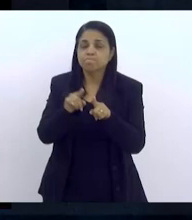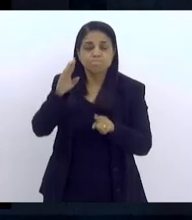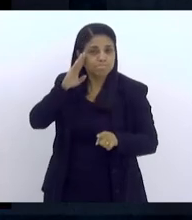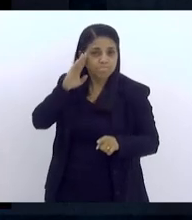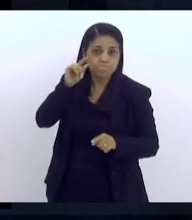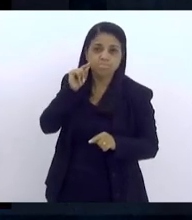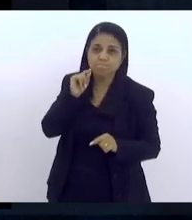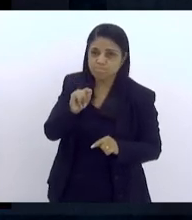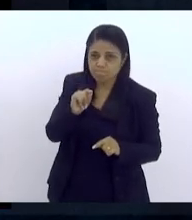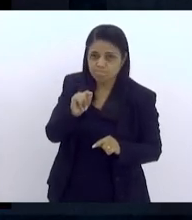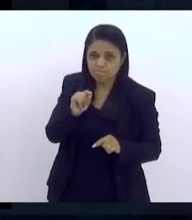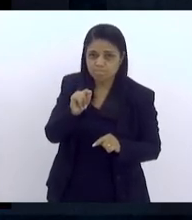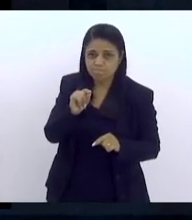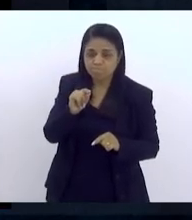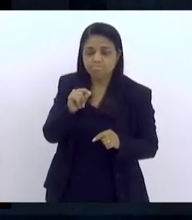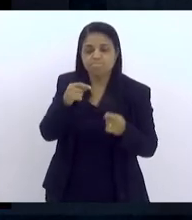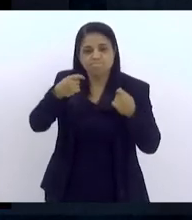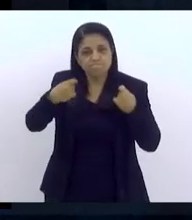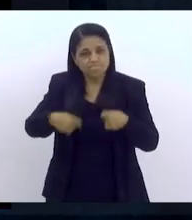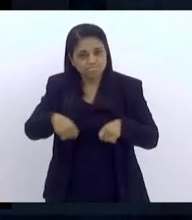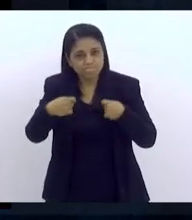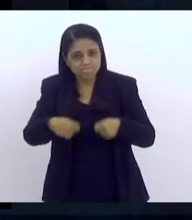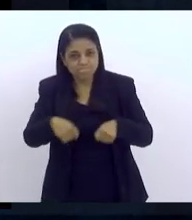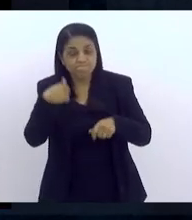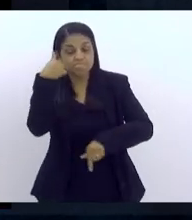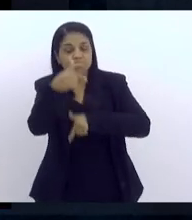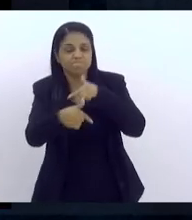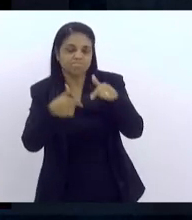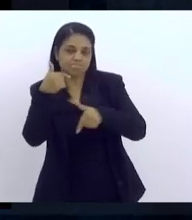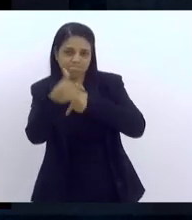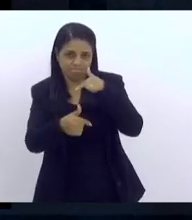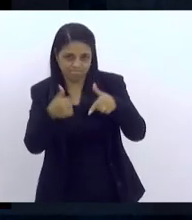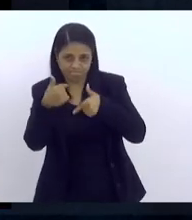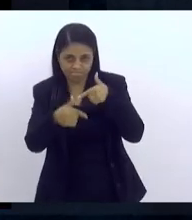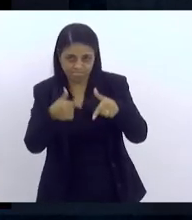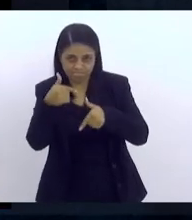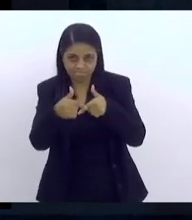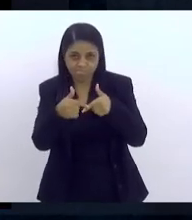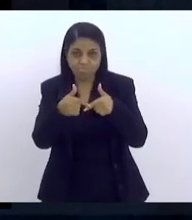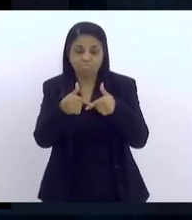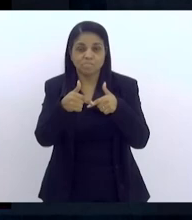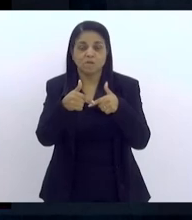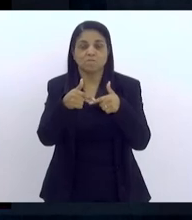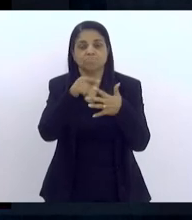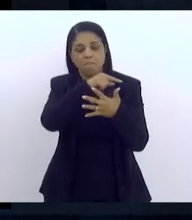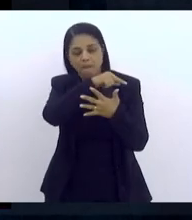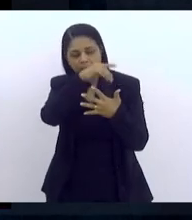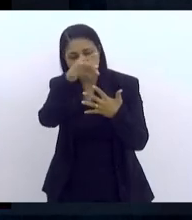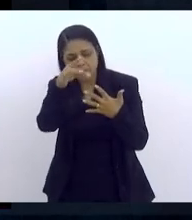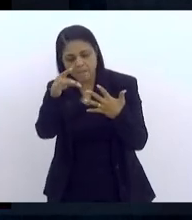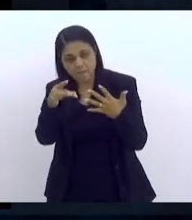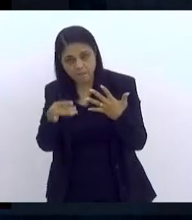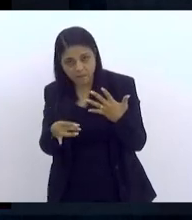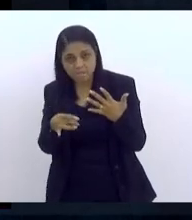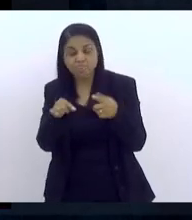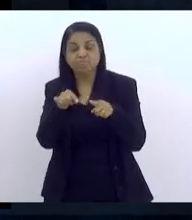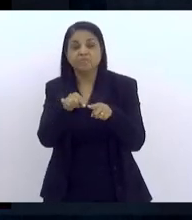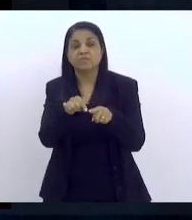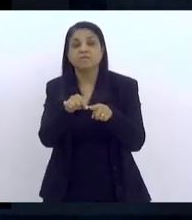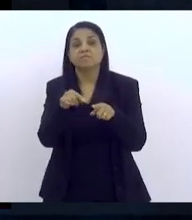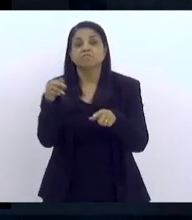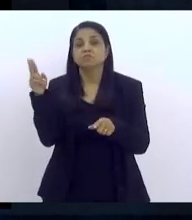é a questão da necessidade de trabalho. Então, esses destaques, eles reforçam a